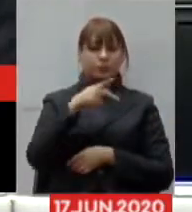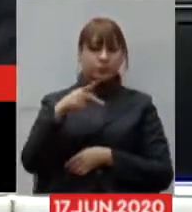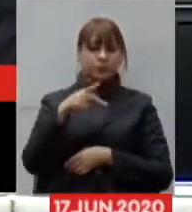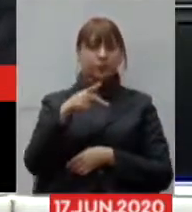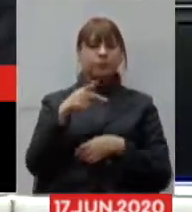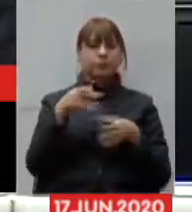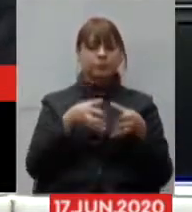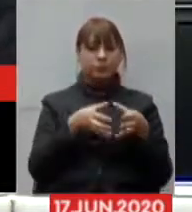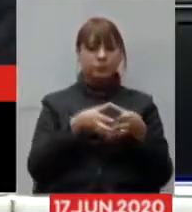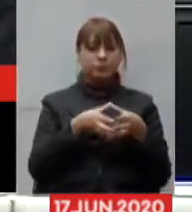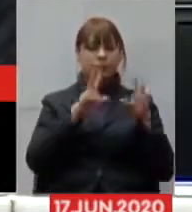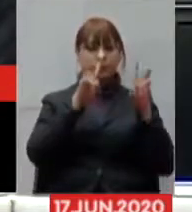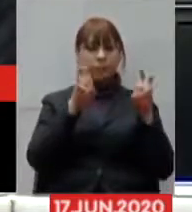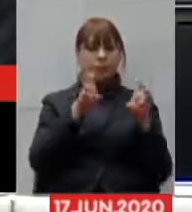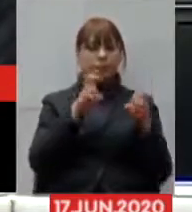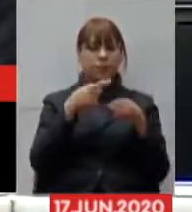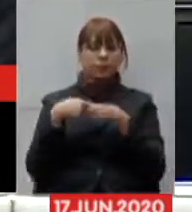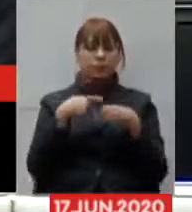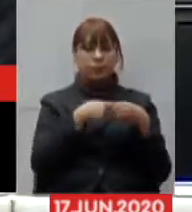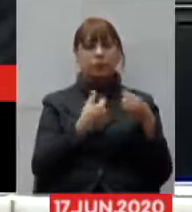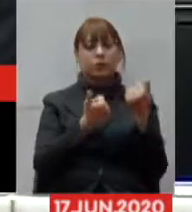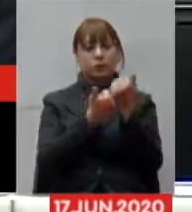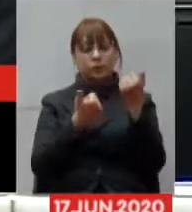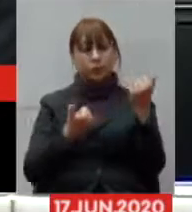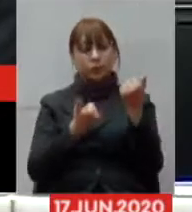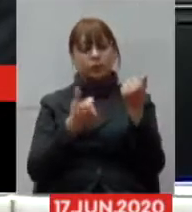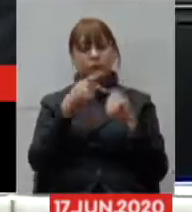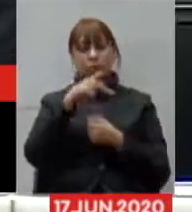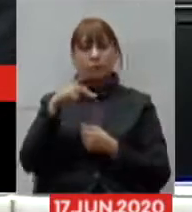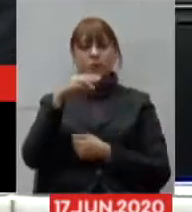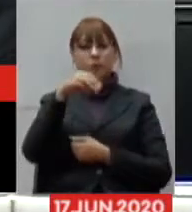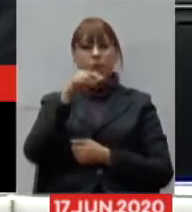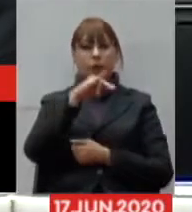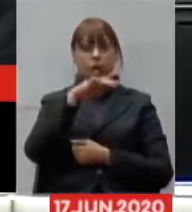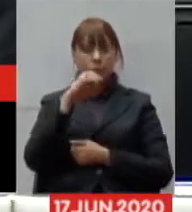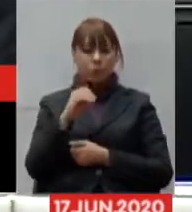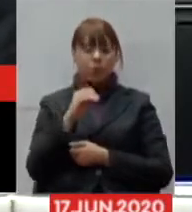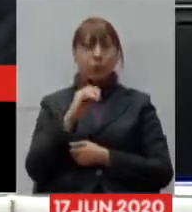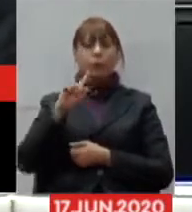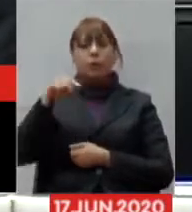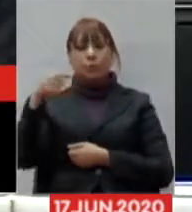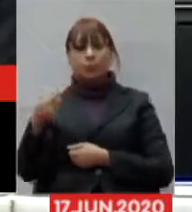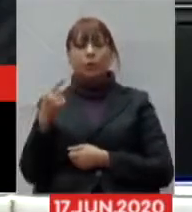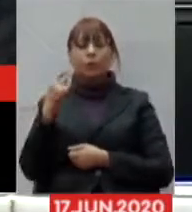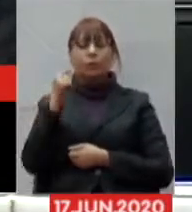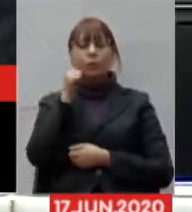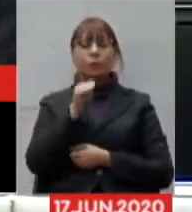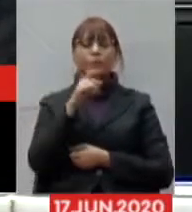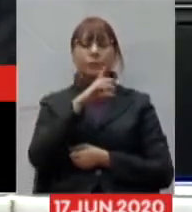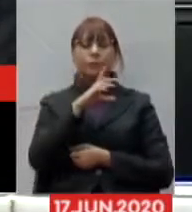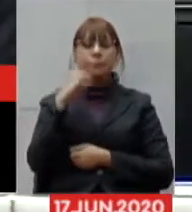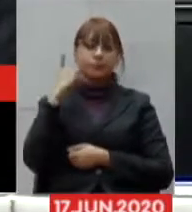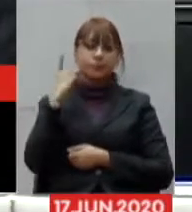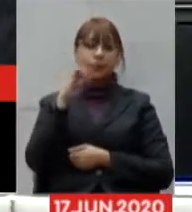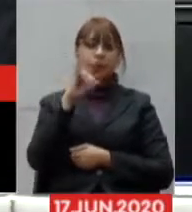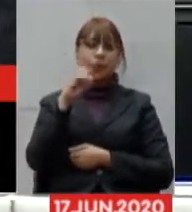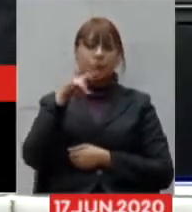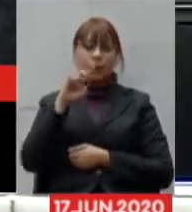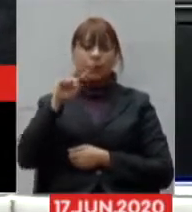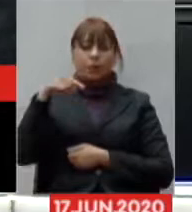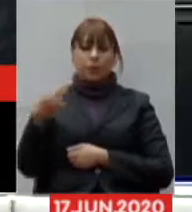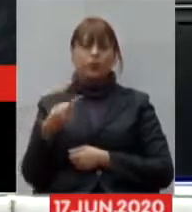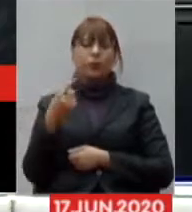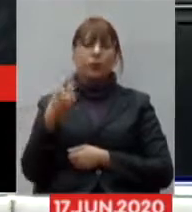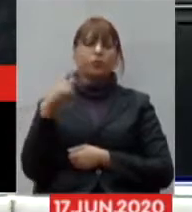Municipais, em seguida o vice-presidente, deputado Marquinho Lemos, logo depois a deputada Ione Pinheiro, depois o deputado Fernando